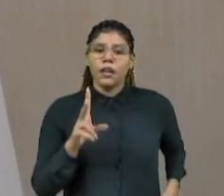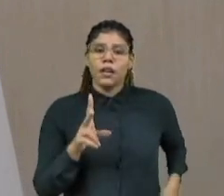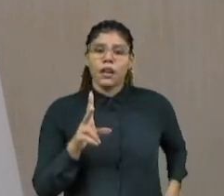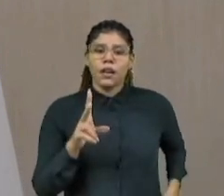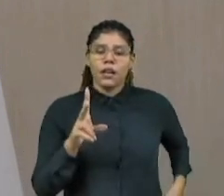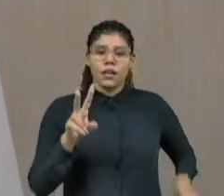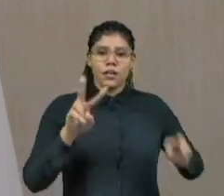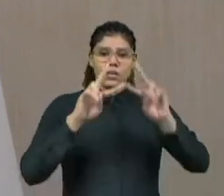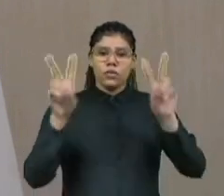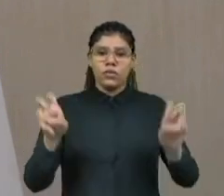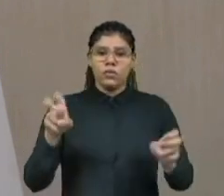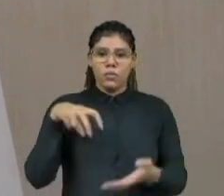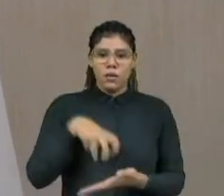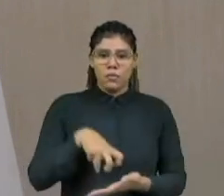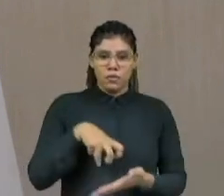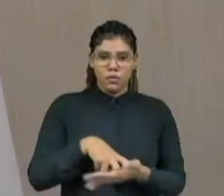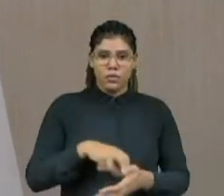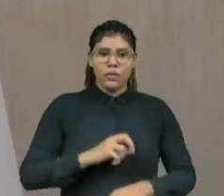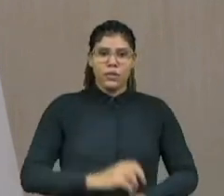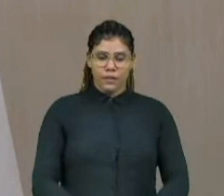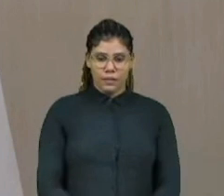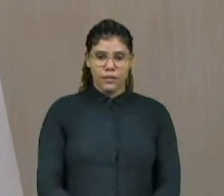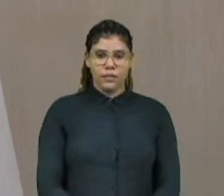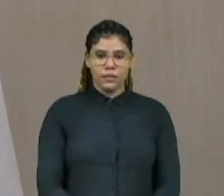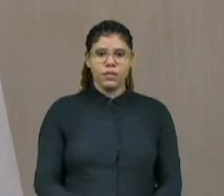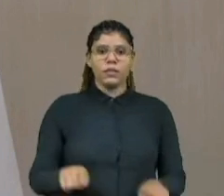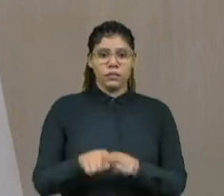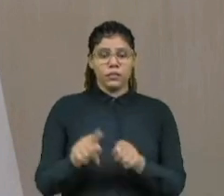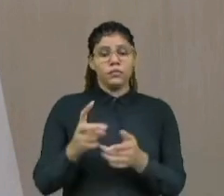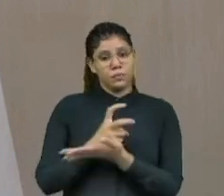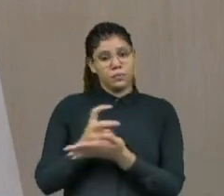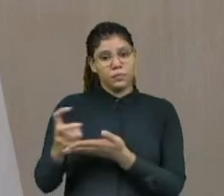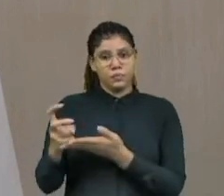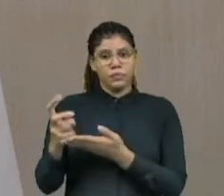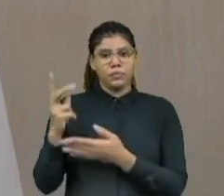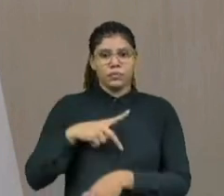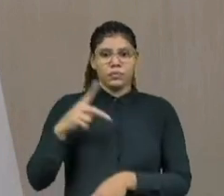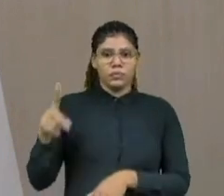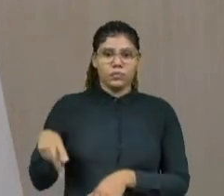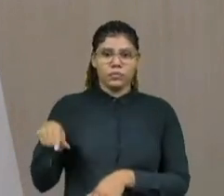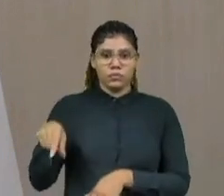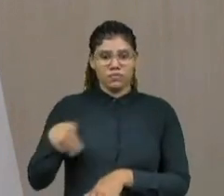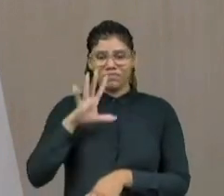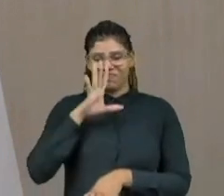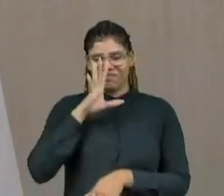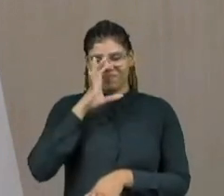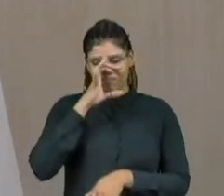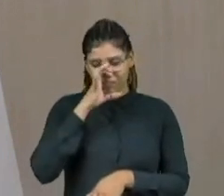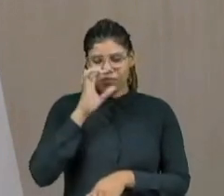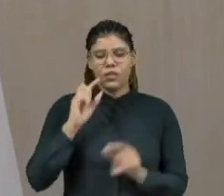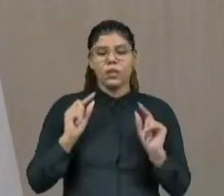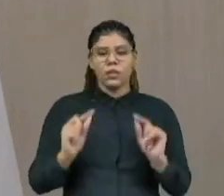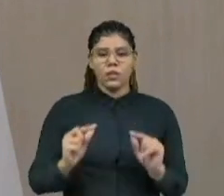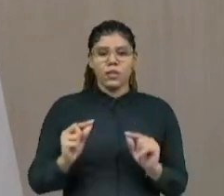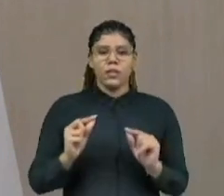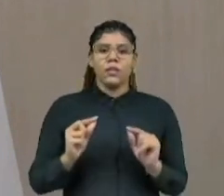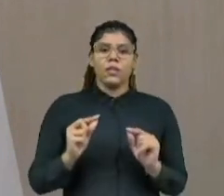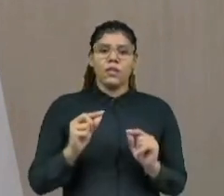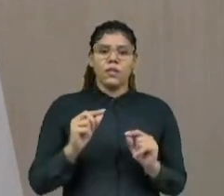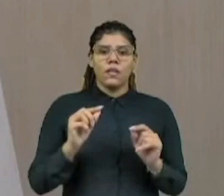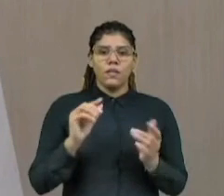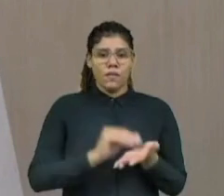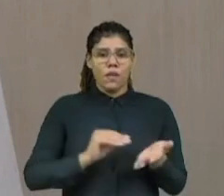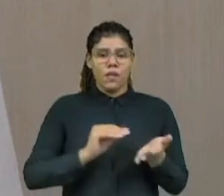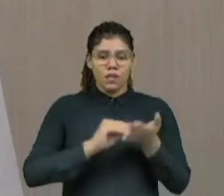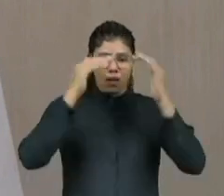punição e a exclusão desse profissional que insiste, insiste e desrespeitar a